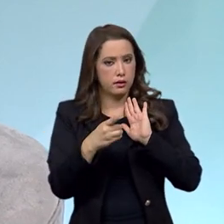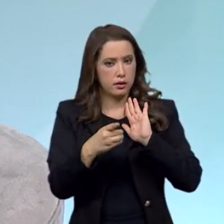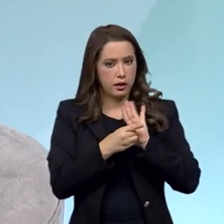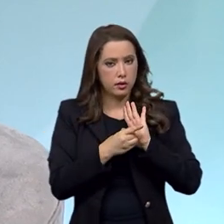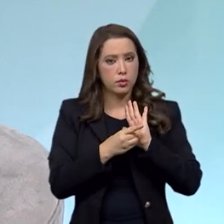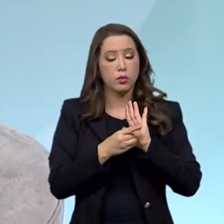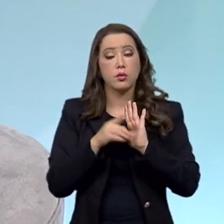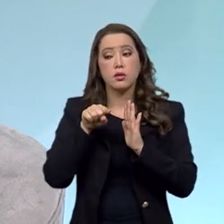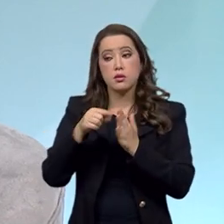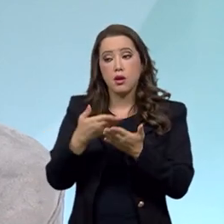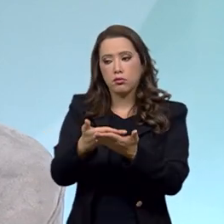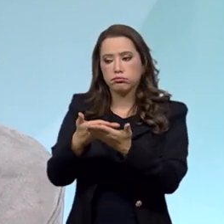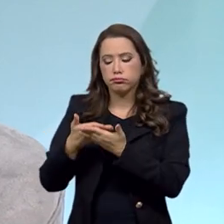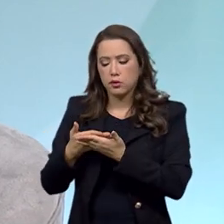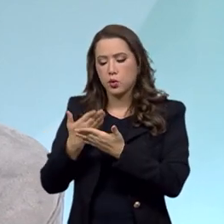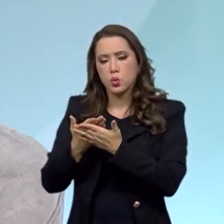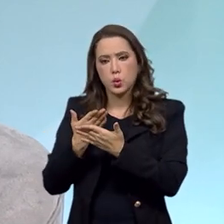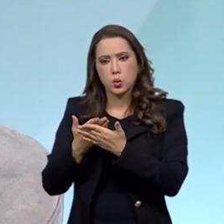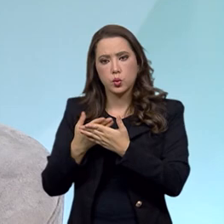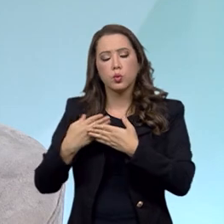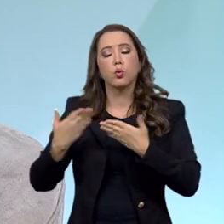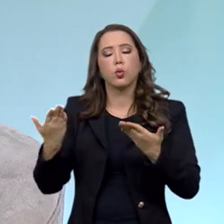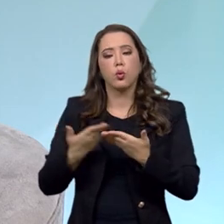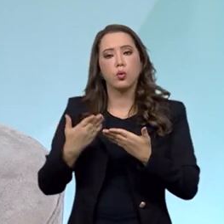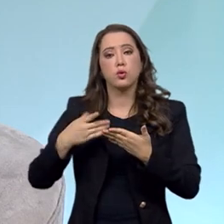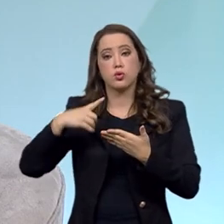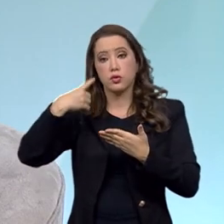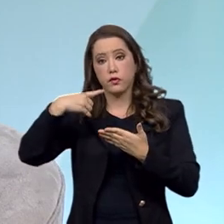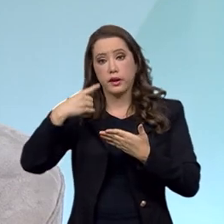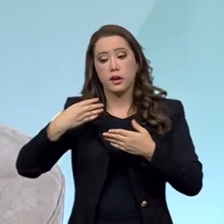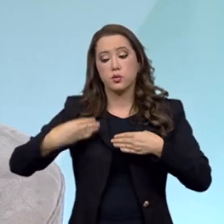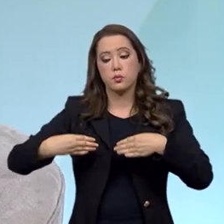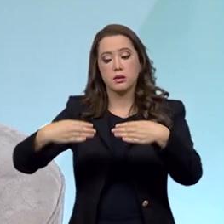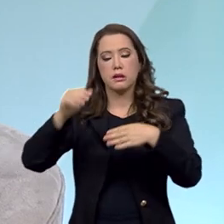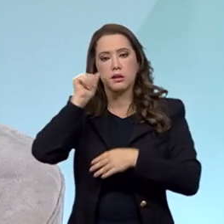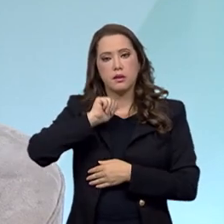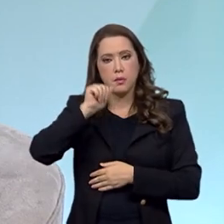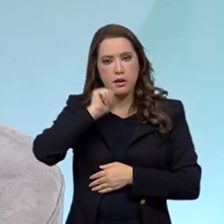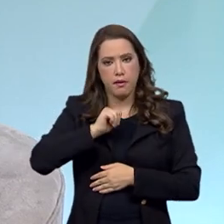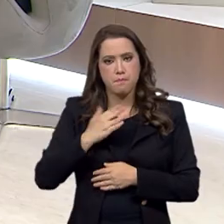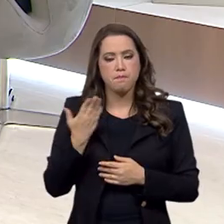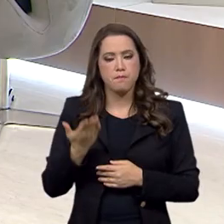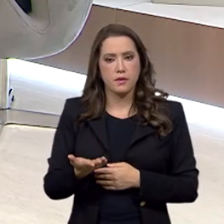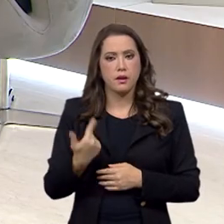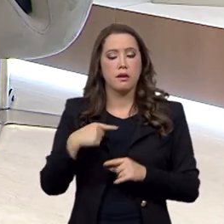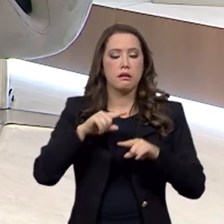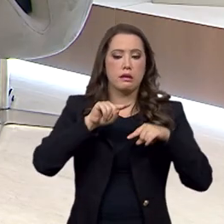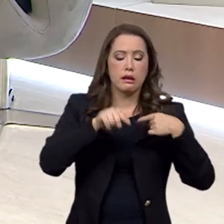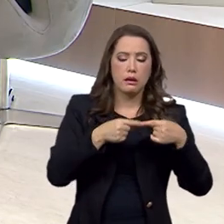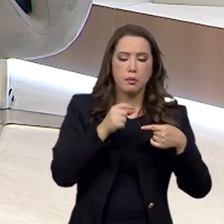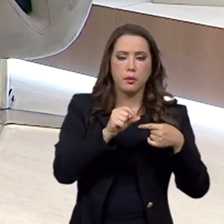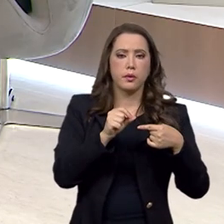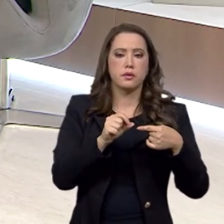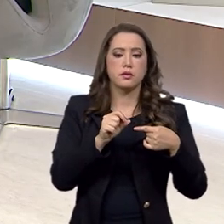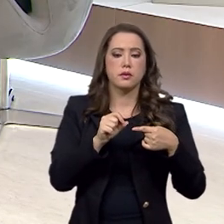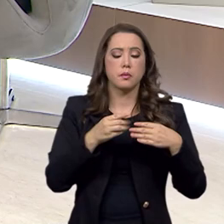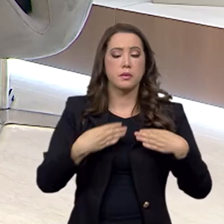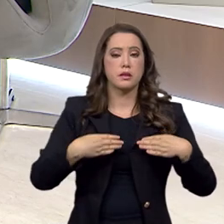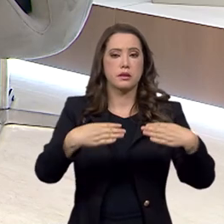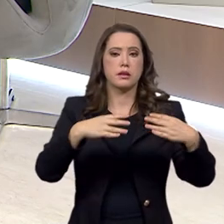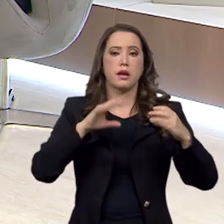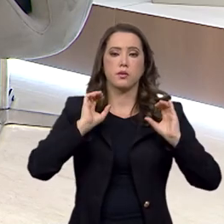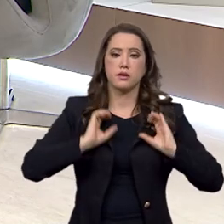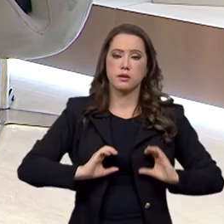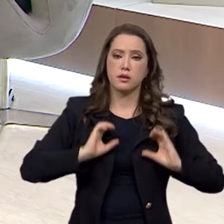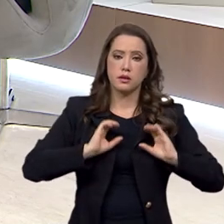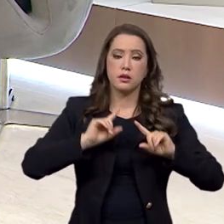à consultoria jurídica do nosso Ministério, da Mulher, Família e Direitos Humanos. As consultorias jurídicas do Ministério da Cidadania